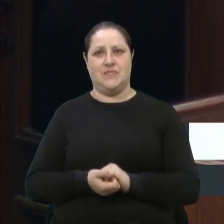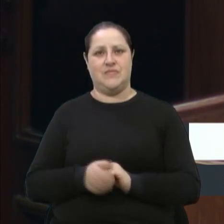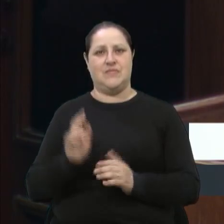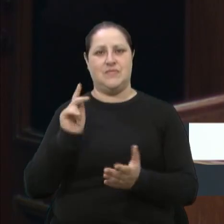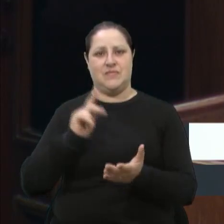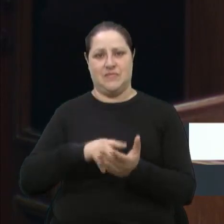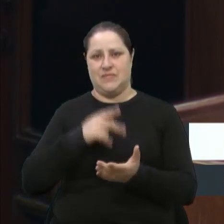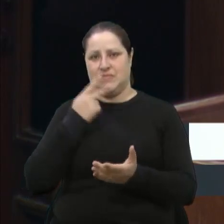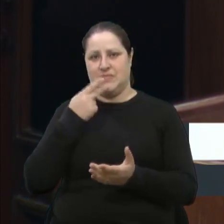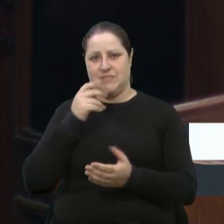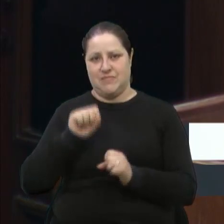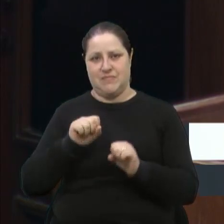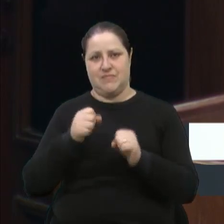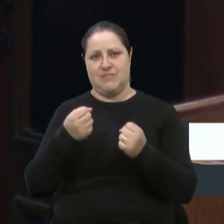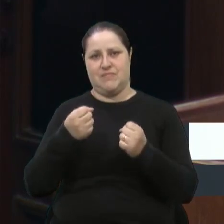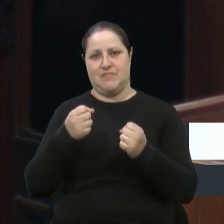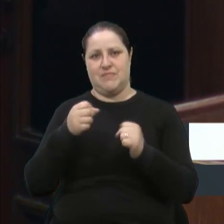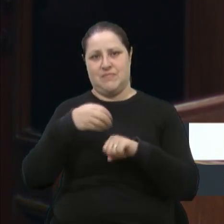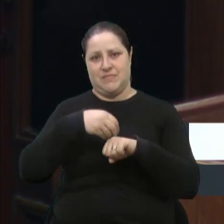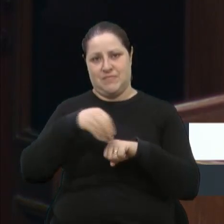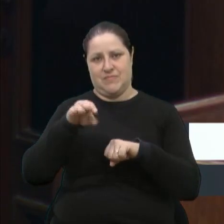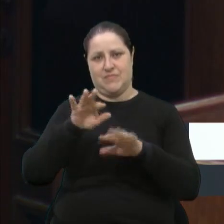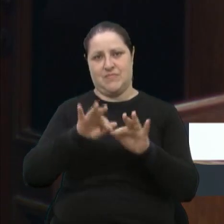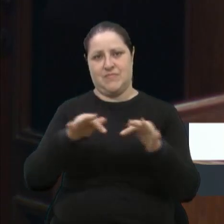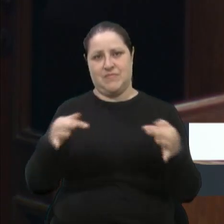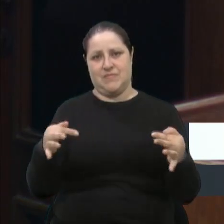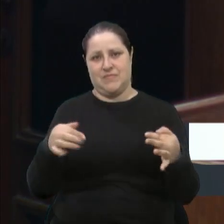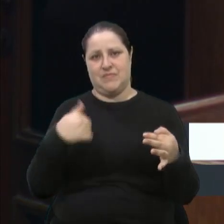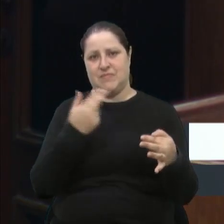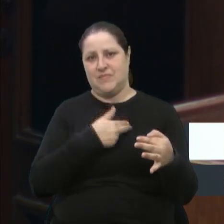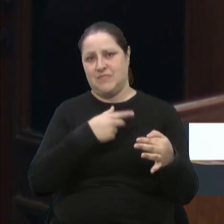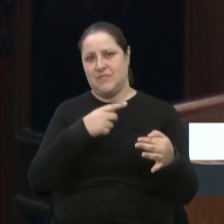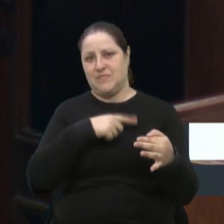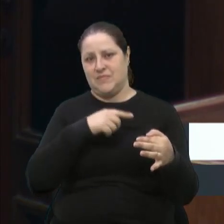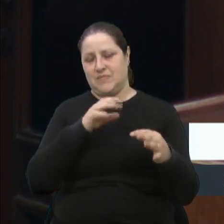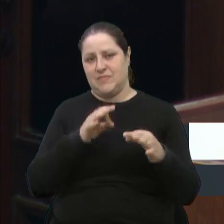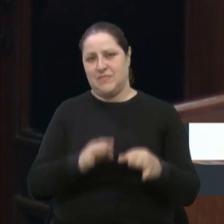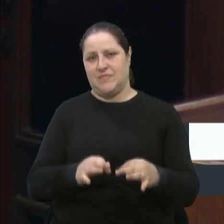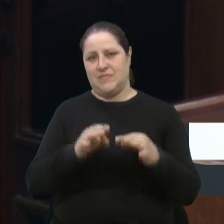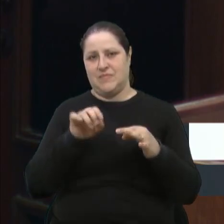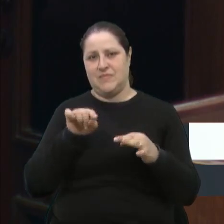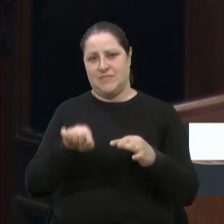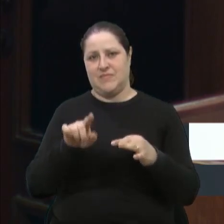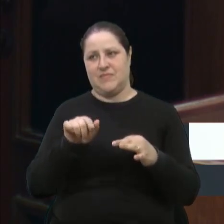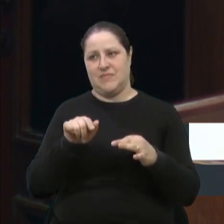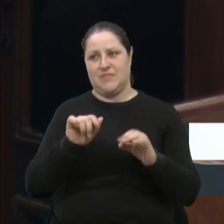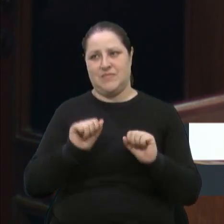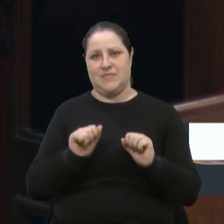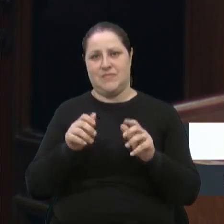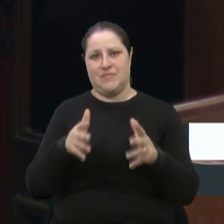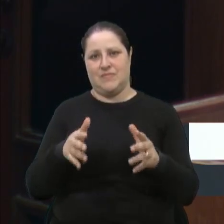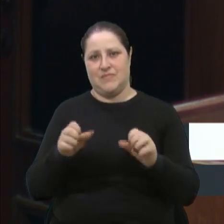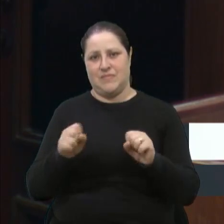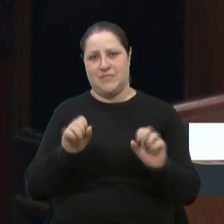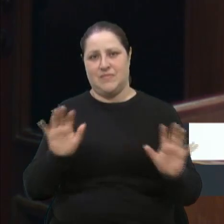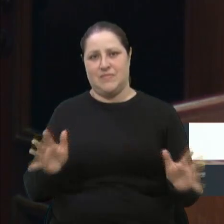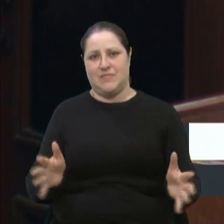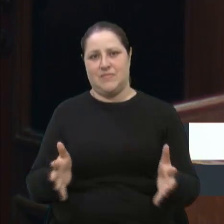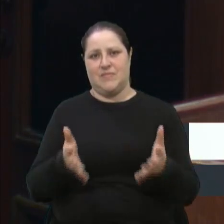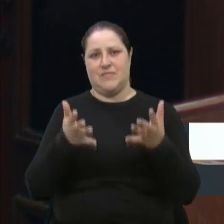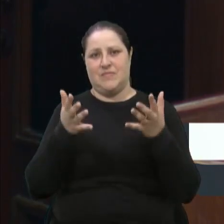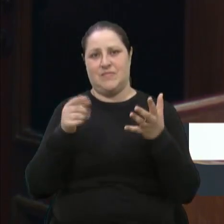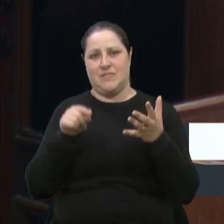reforçar que é uma indicação simples, mas que a gente tem a certeza de que essa é uma ação que pode fomentar esses